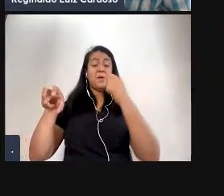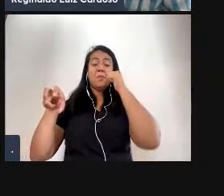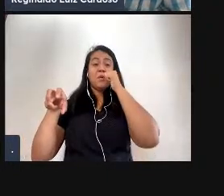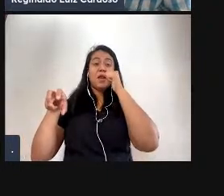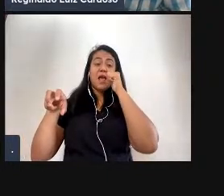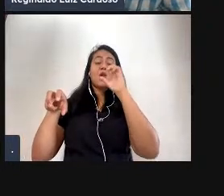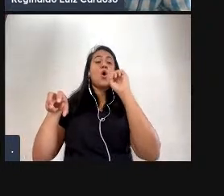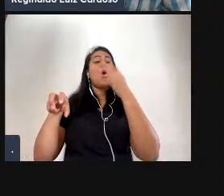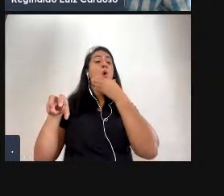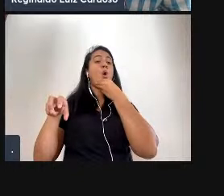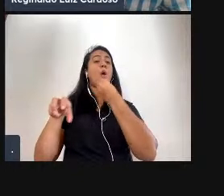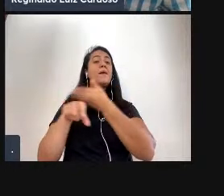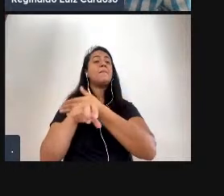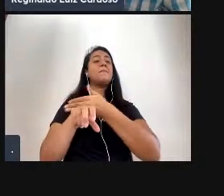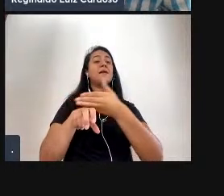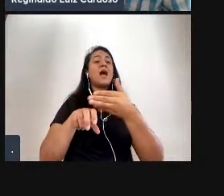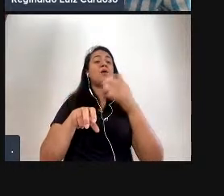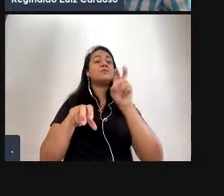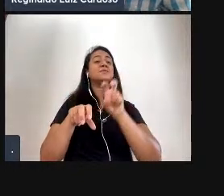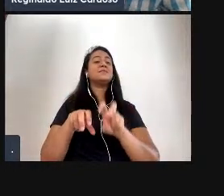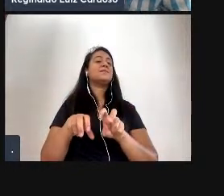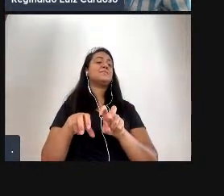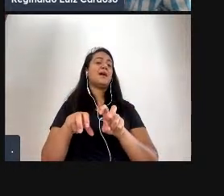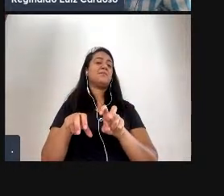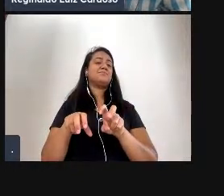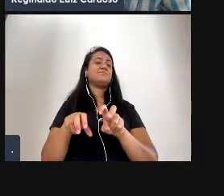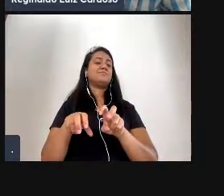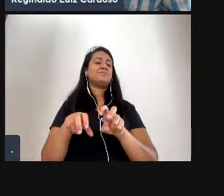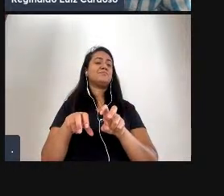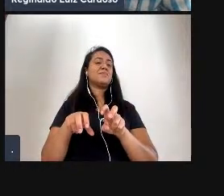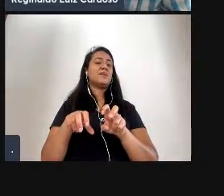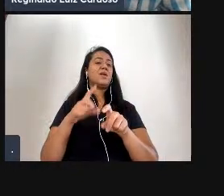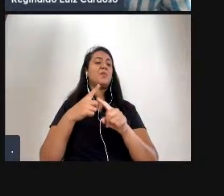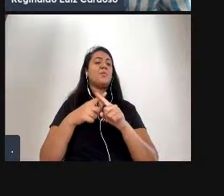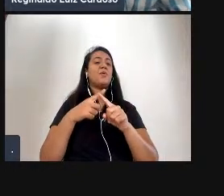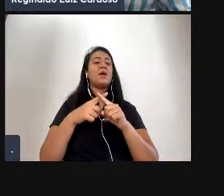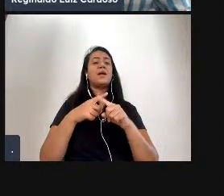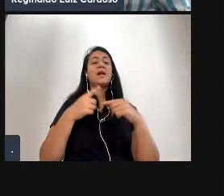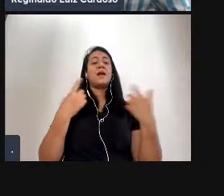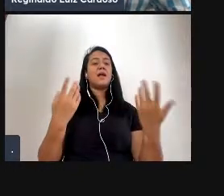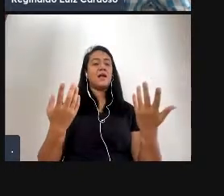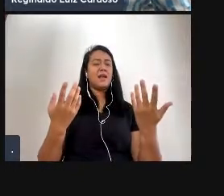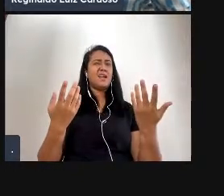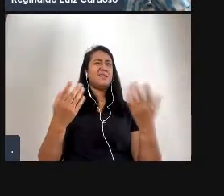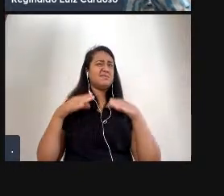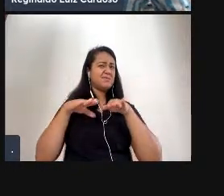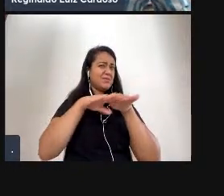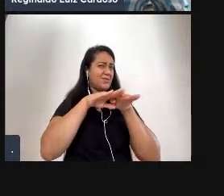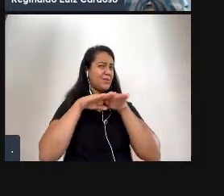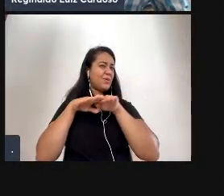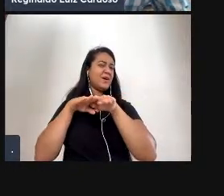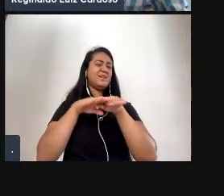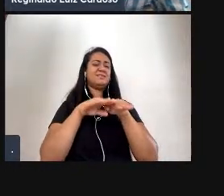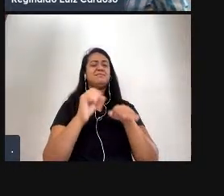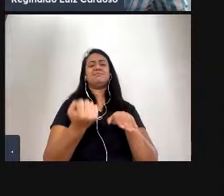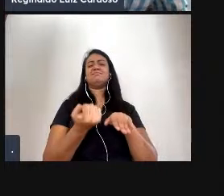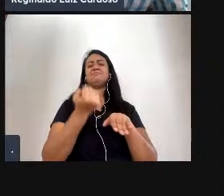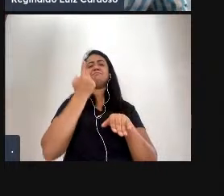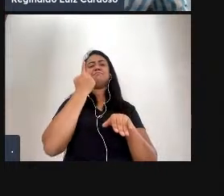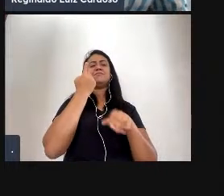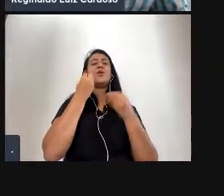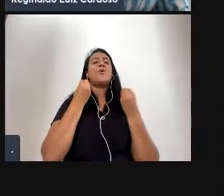que suba e não tenha onde se sentar que somos todos parecidos que ingenuidade que ingenuidade tão